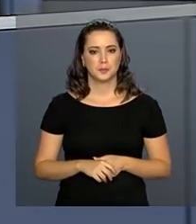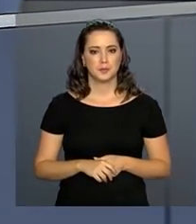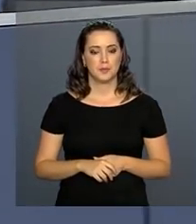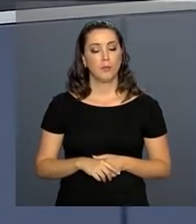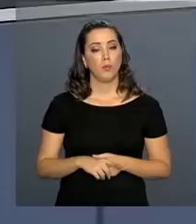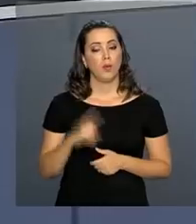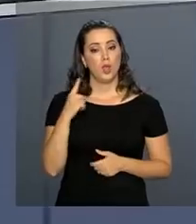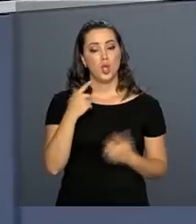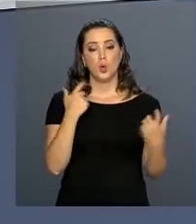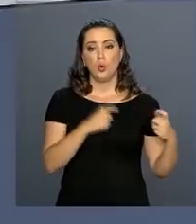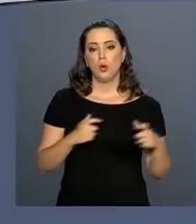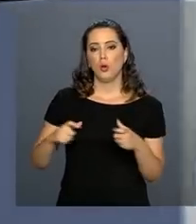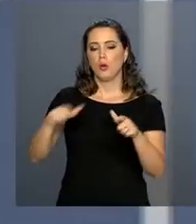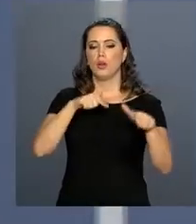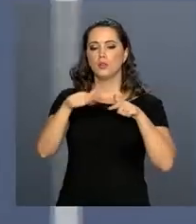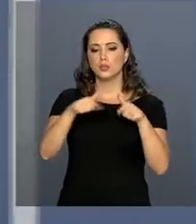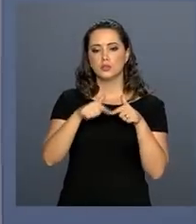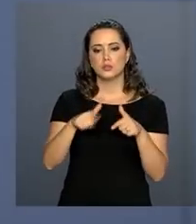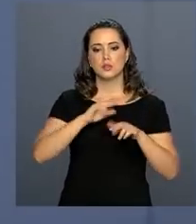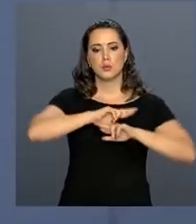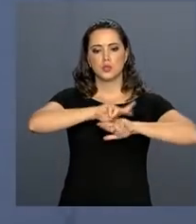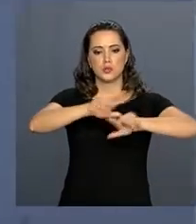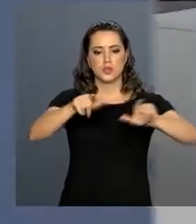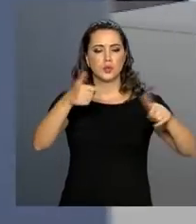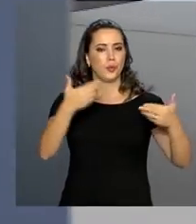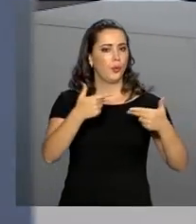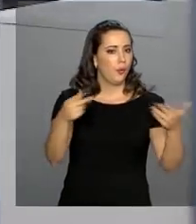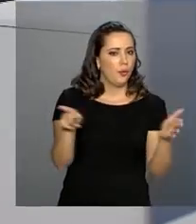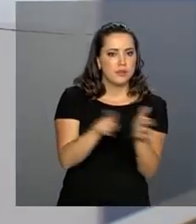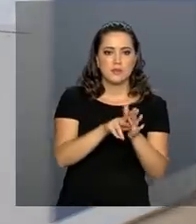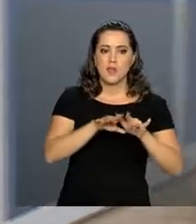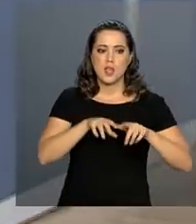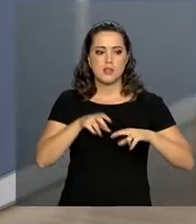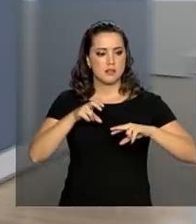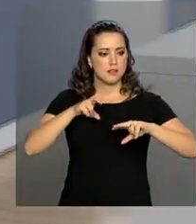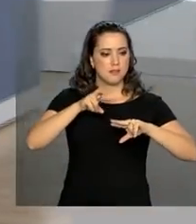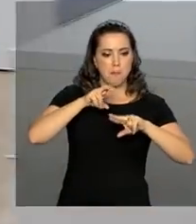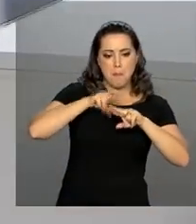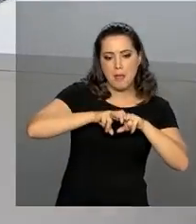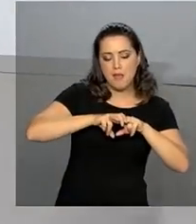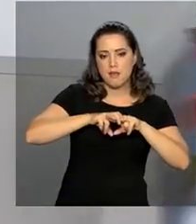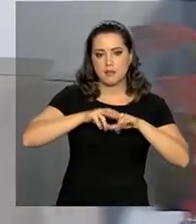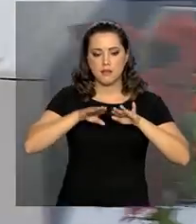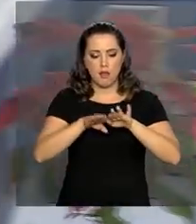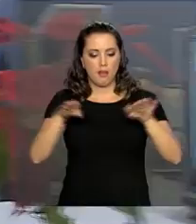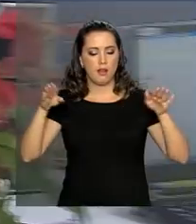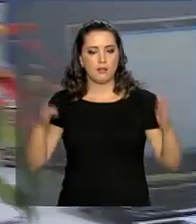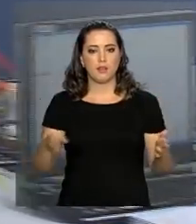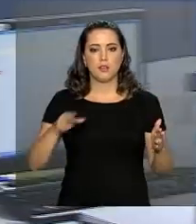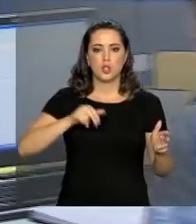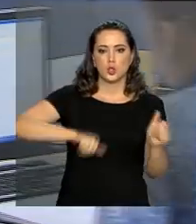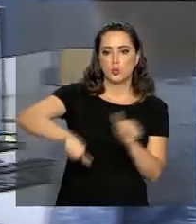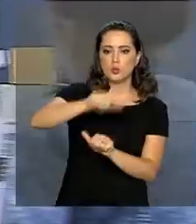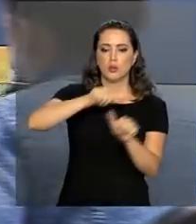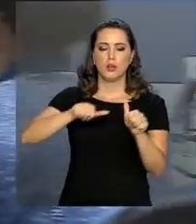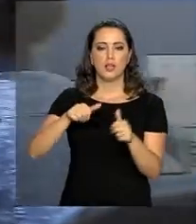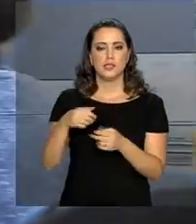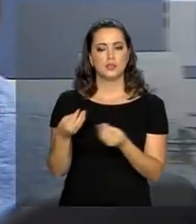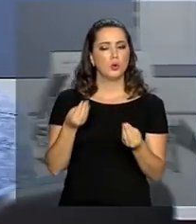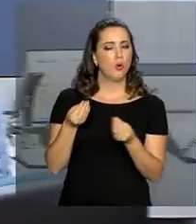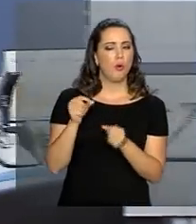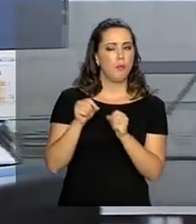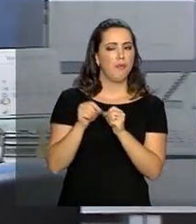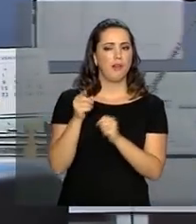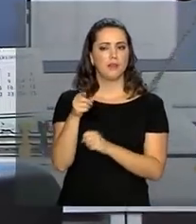Em um ambiente de trabalho, itens como mesas, cadeiras, computadores, que são trocados e não se usam